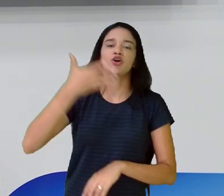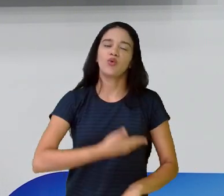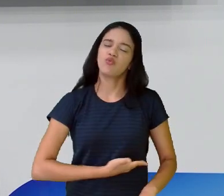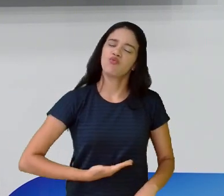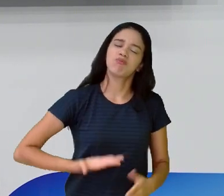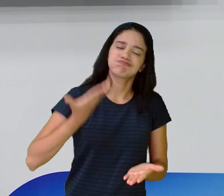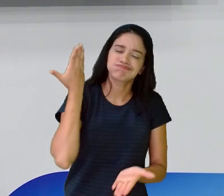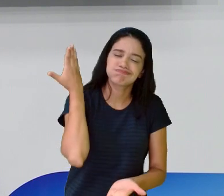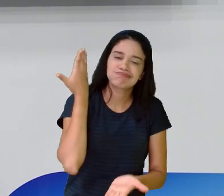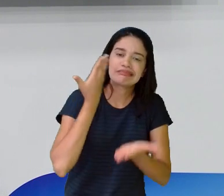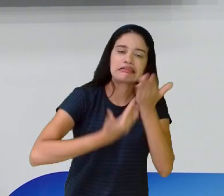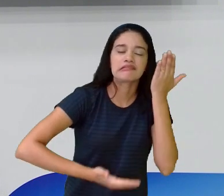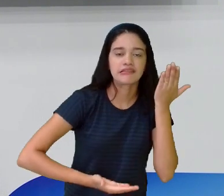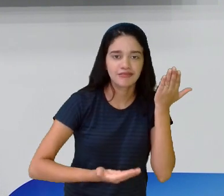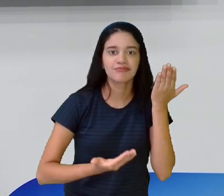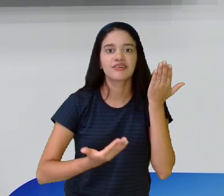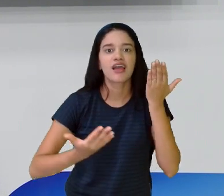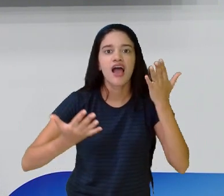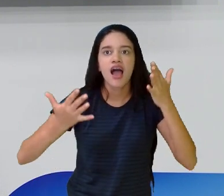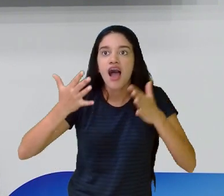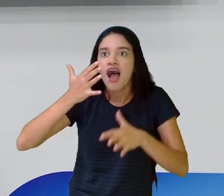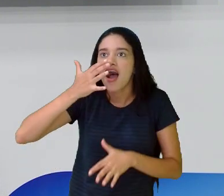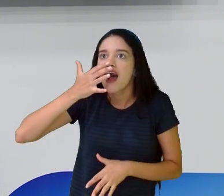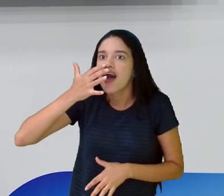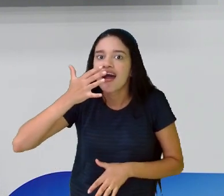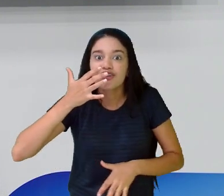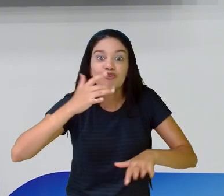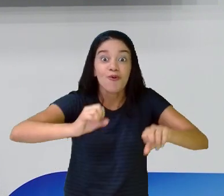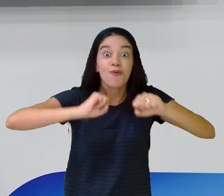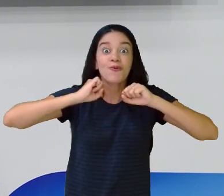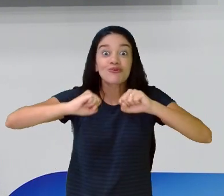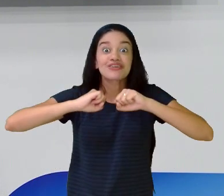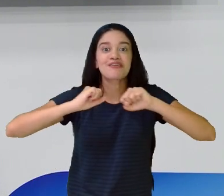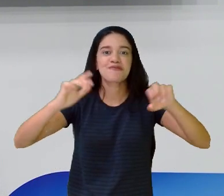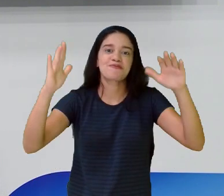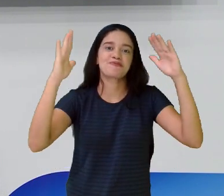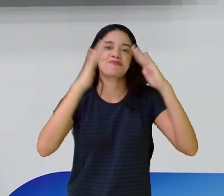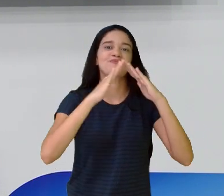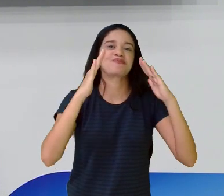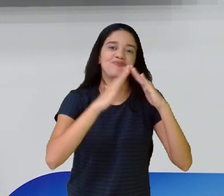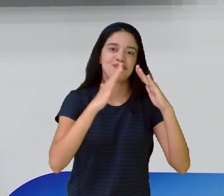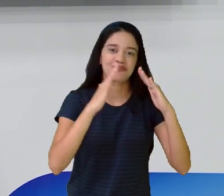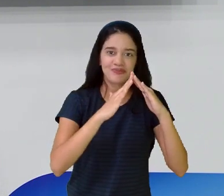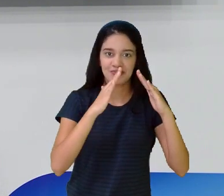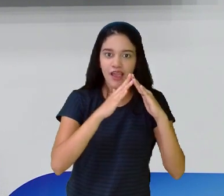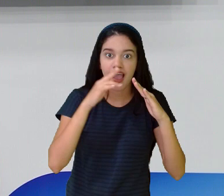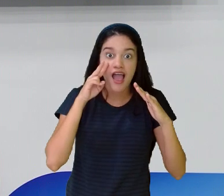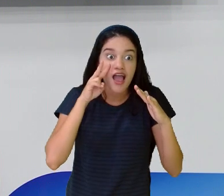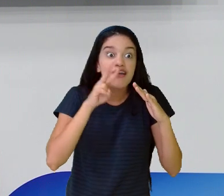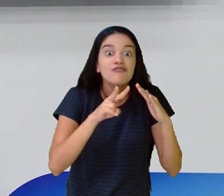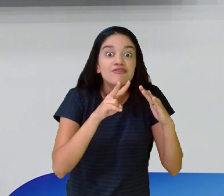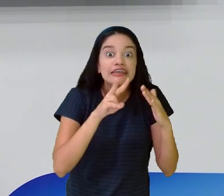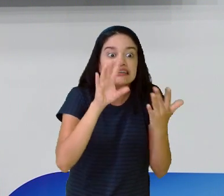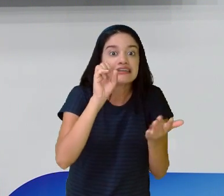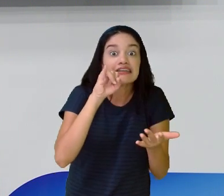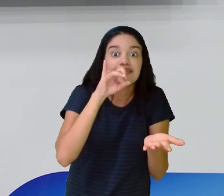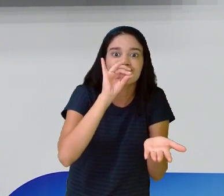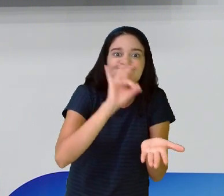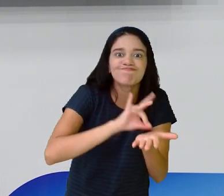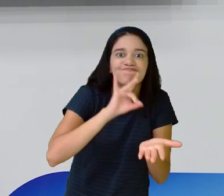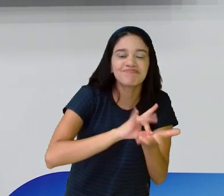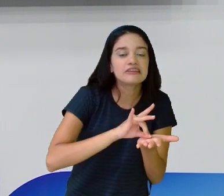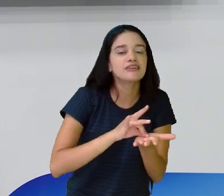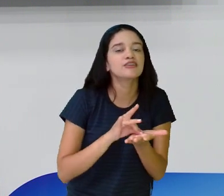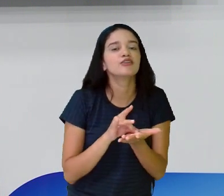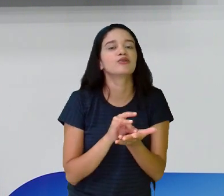ficariam aí encantados e logo correriam para casa para ir lá ver se a terra de verdade. E